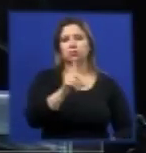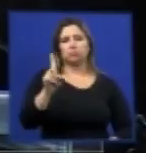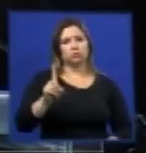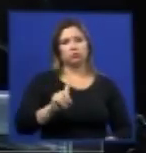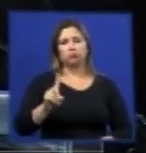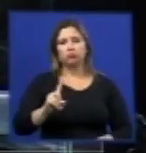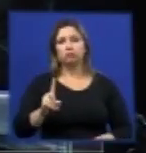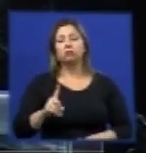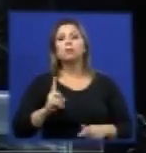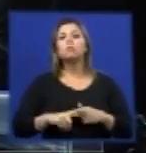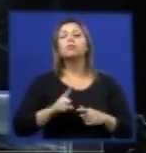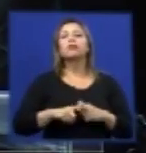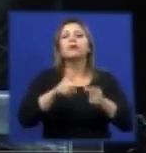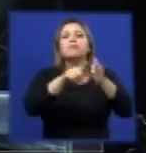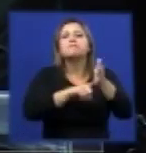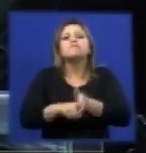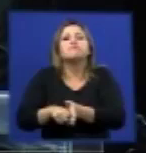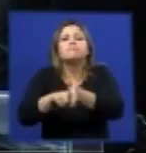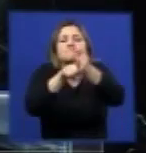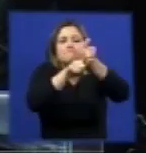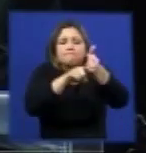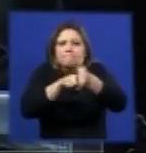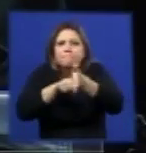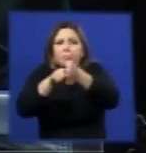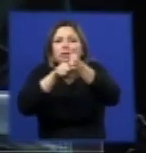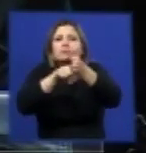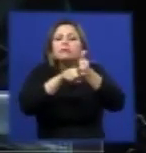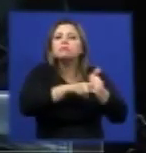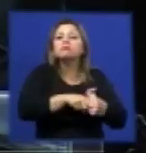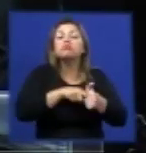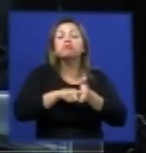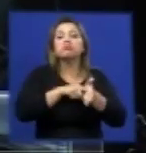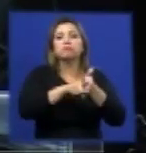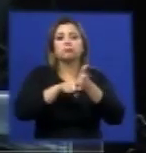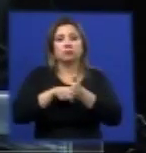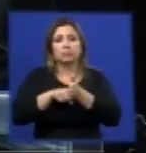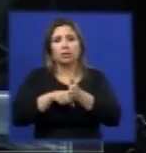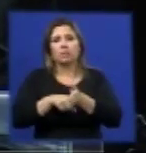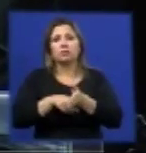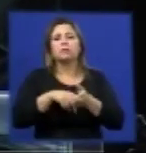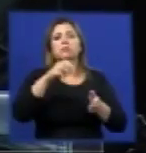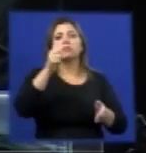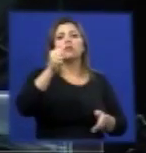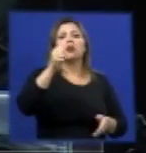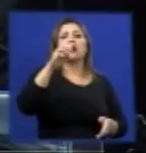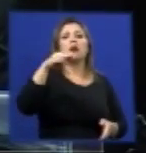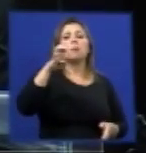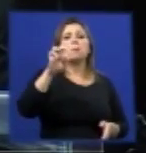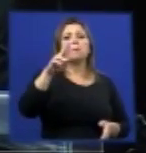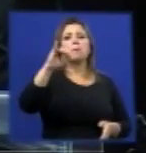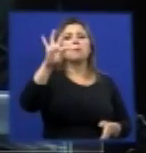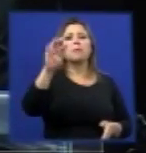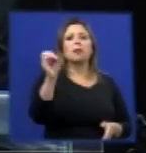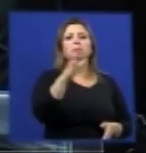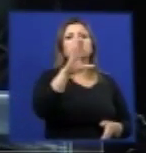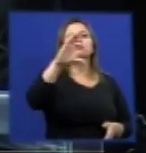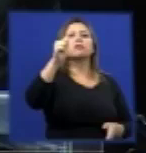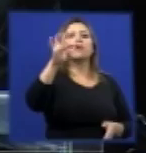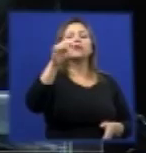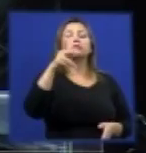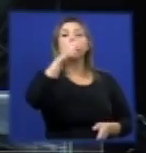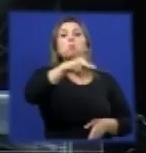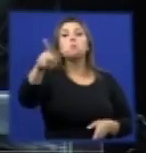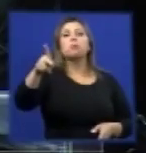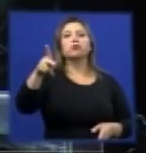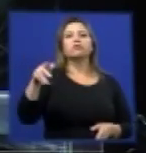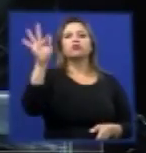esse dado ele está corroborado nos trabalhos de Almerio de Castro professor da USP que